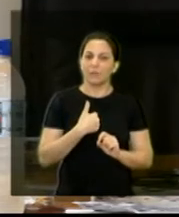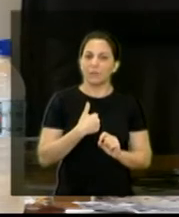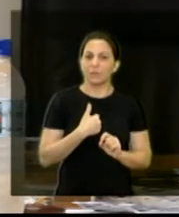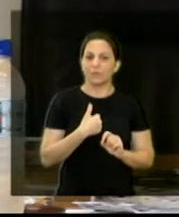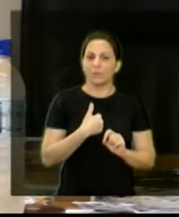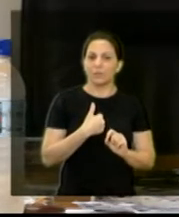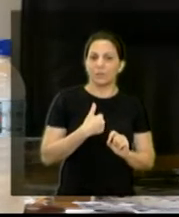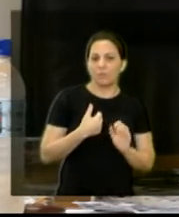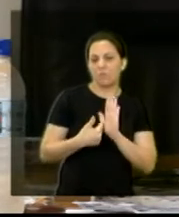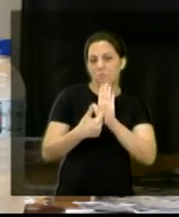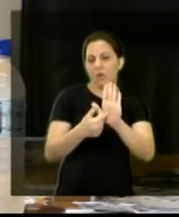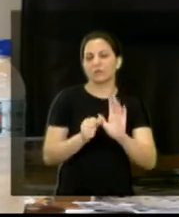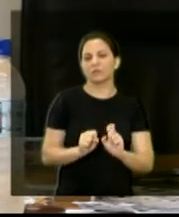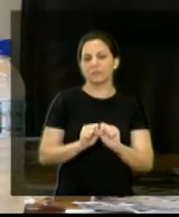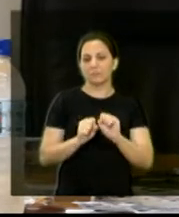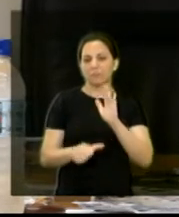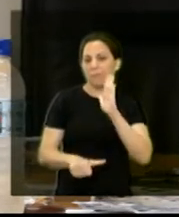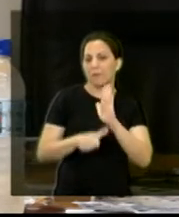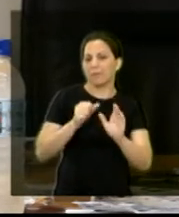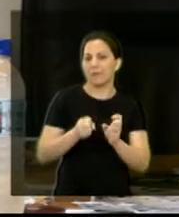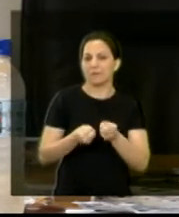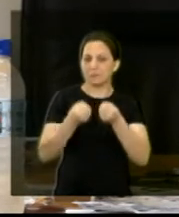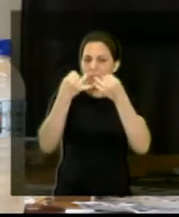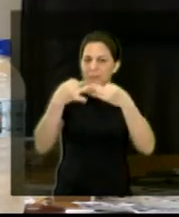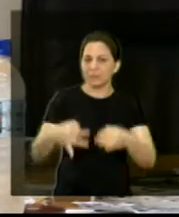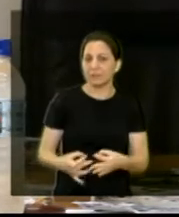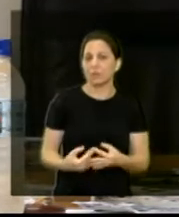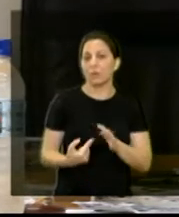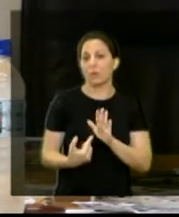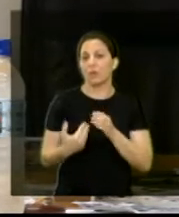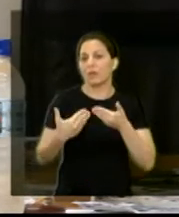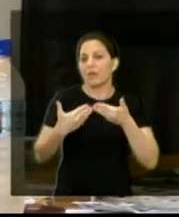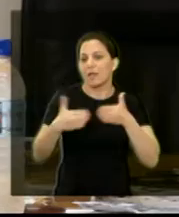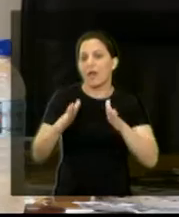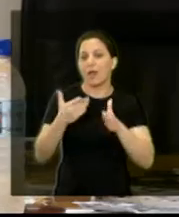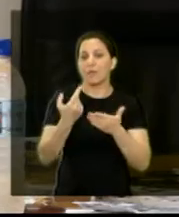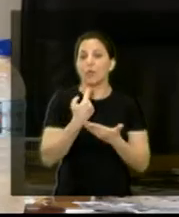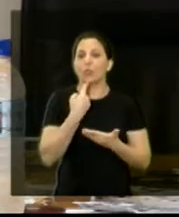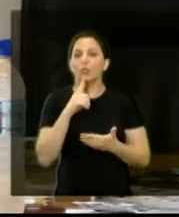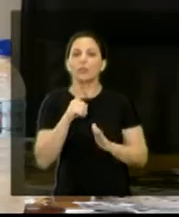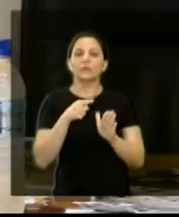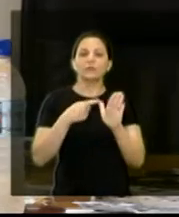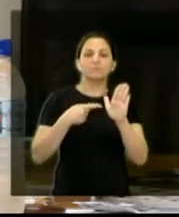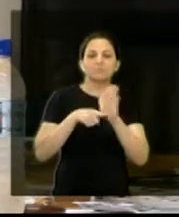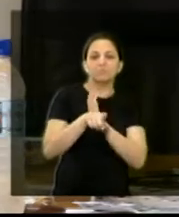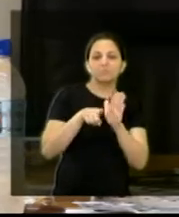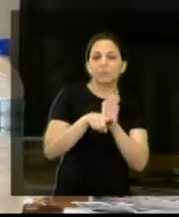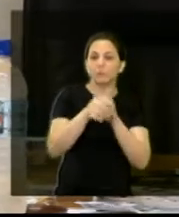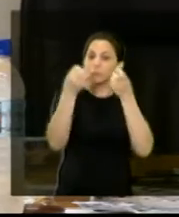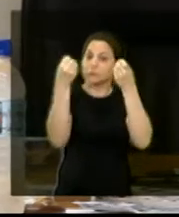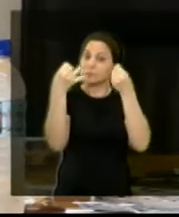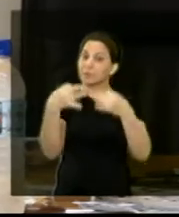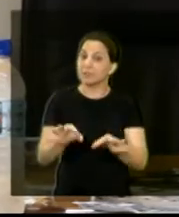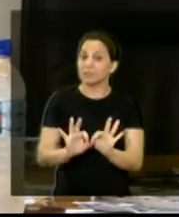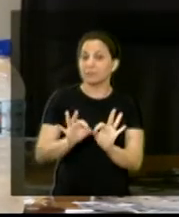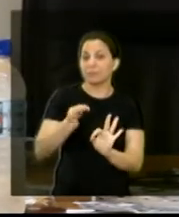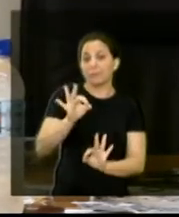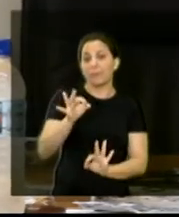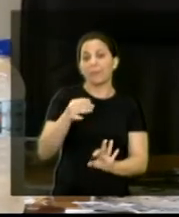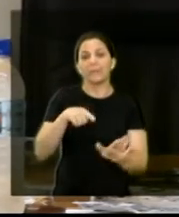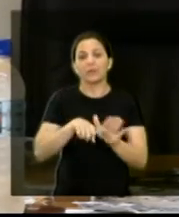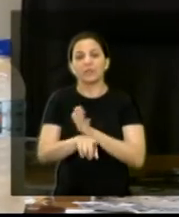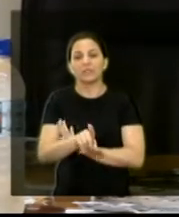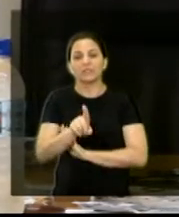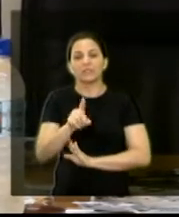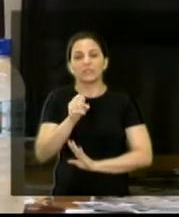primeira explanação e abre para perguntas, para dúvidas, possíveis explicações maiores. E eu pergunto se alguém tem